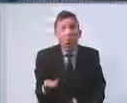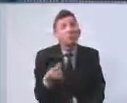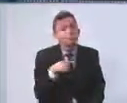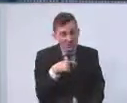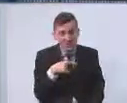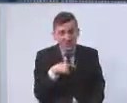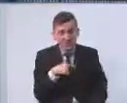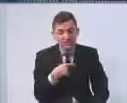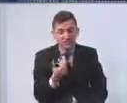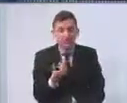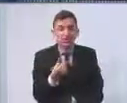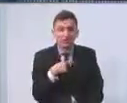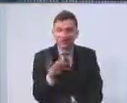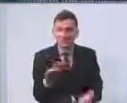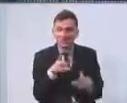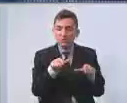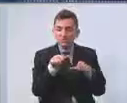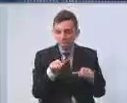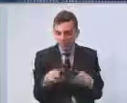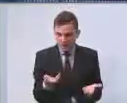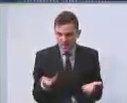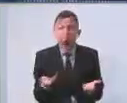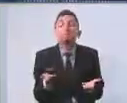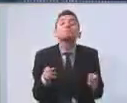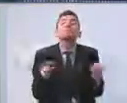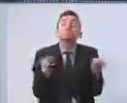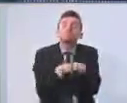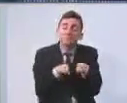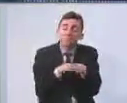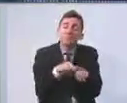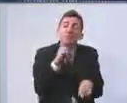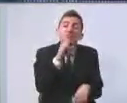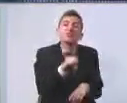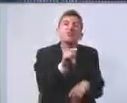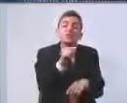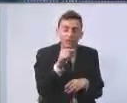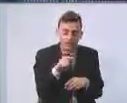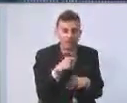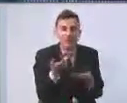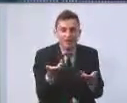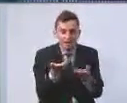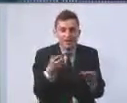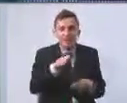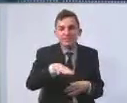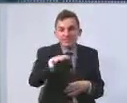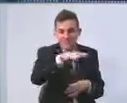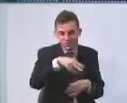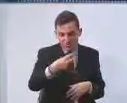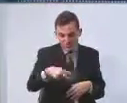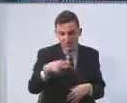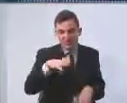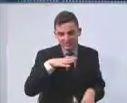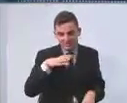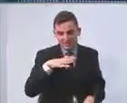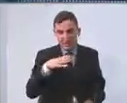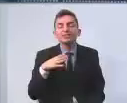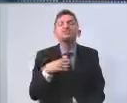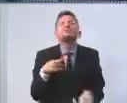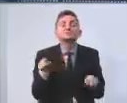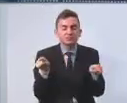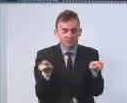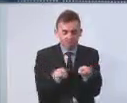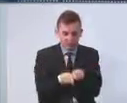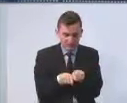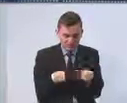existe esse trabalho. Além disso, é importante dizer também que o terceiro setor na nossa cidade também faz um